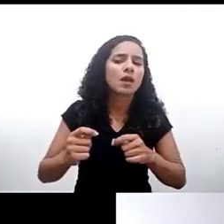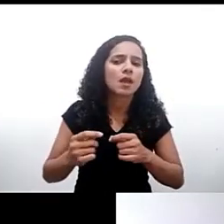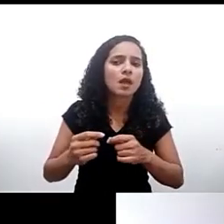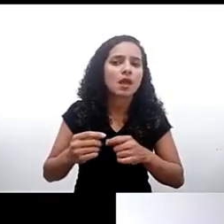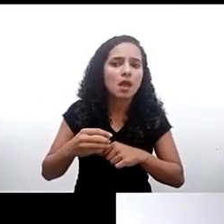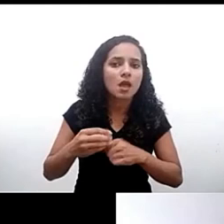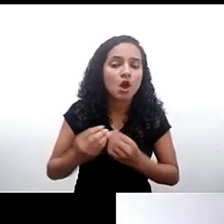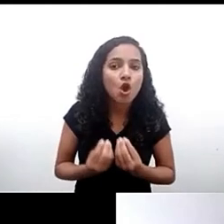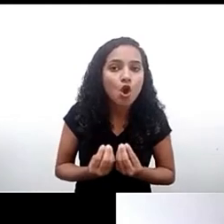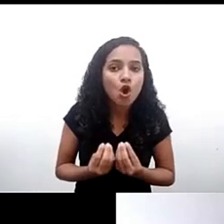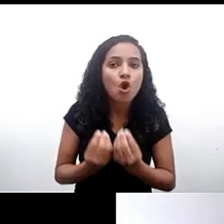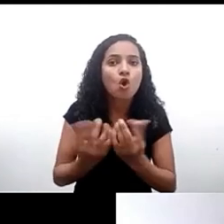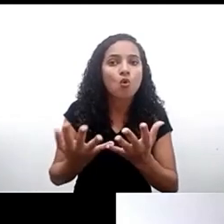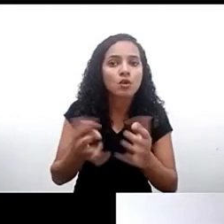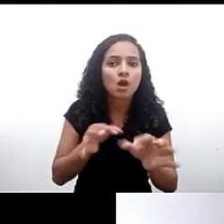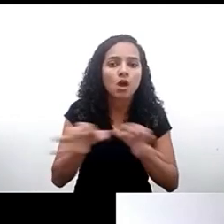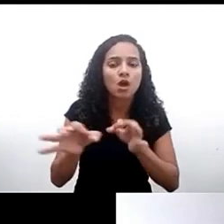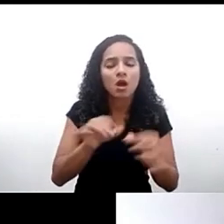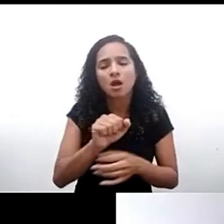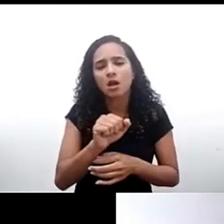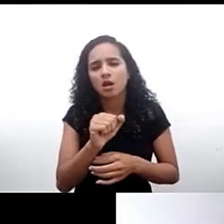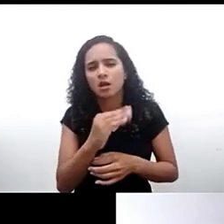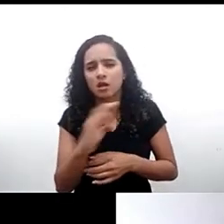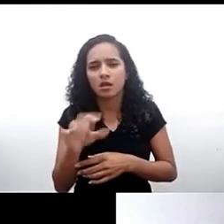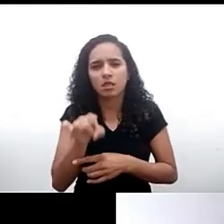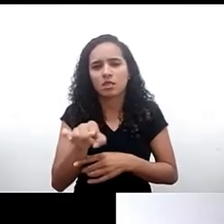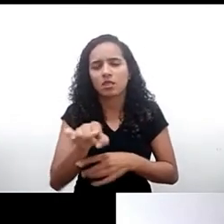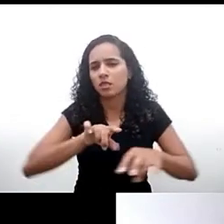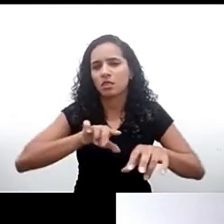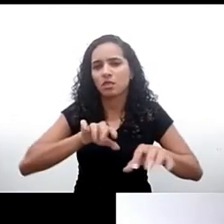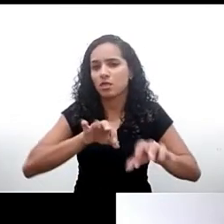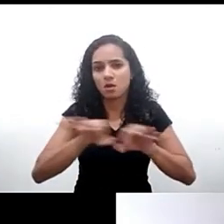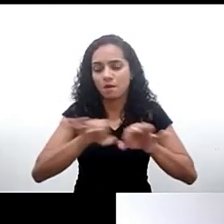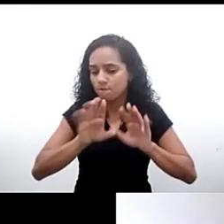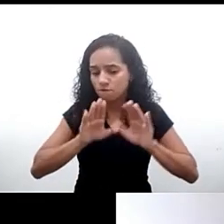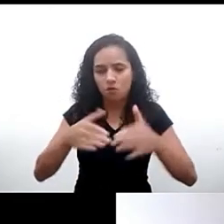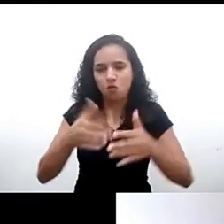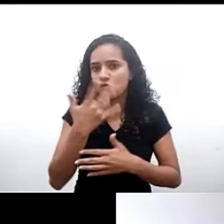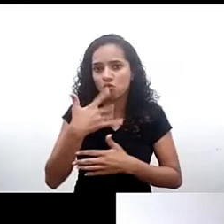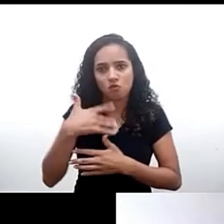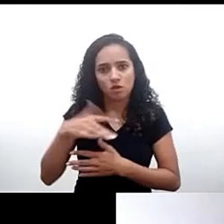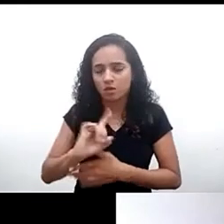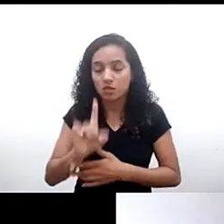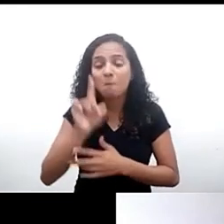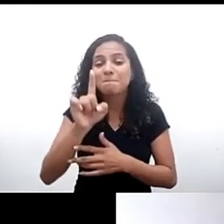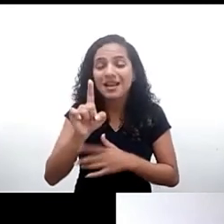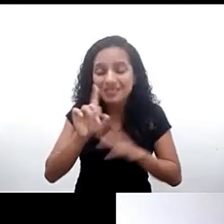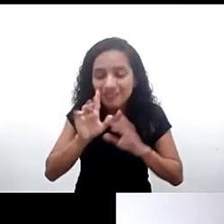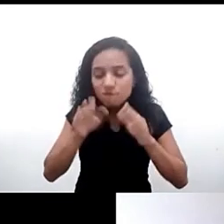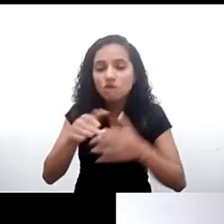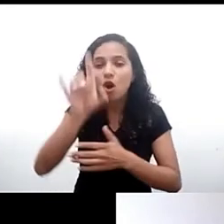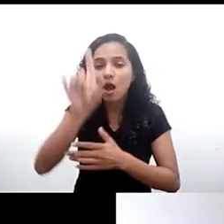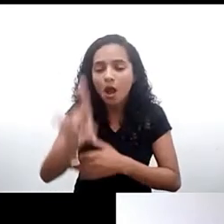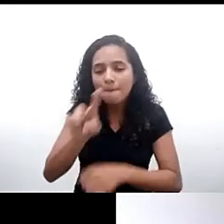organizações como a ADC que não é uma organização que trabalha especificamente com crianças mas sim a proteção de direitos humanos no ambiente